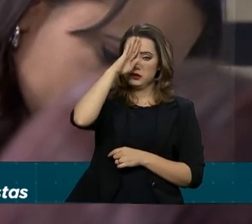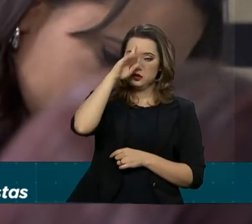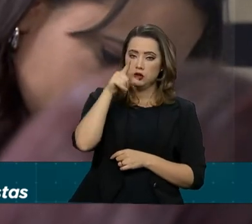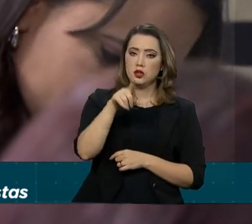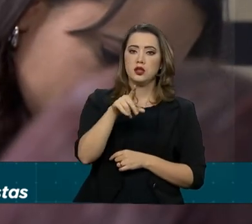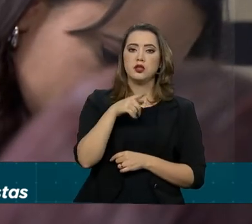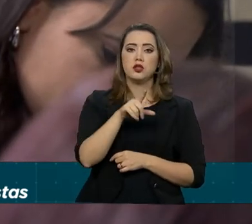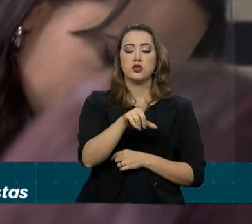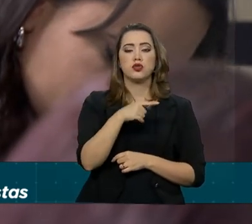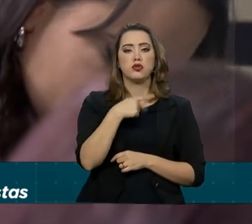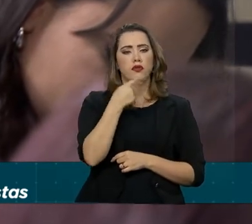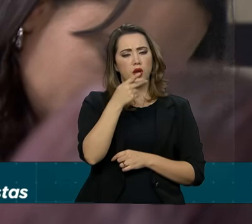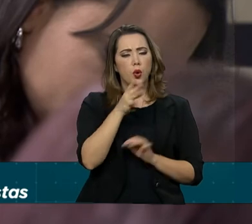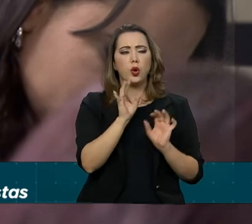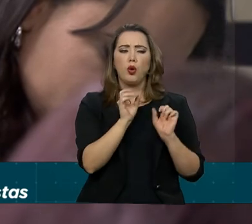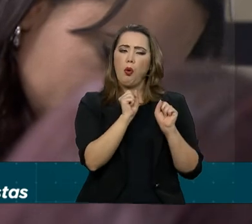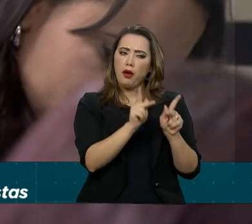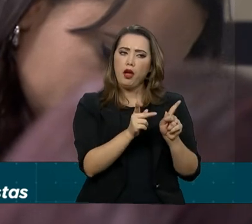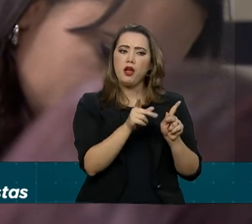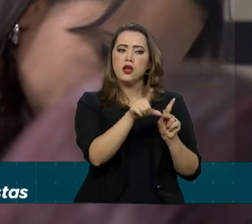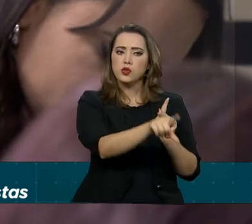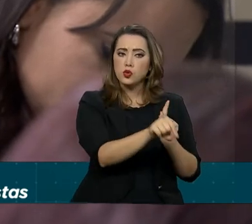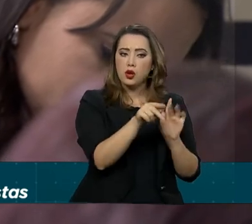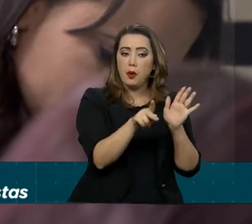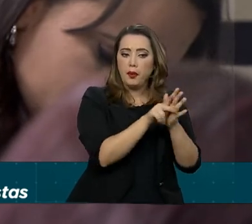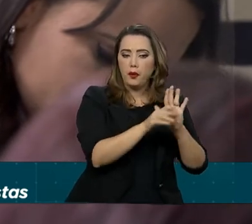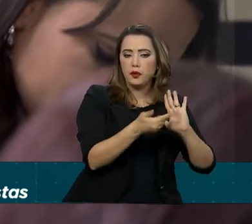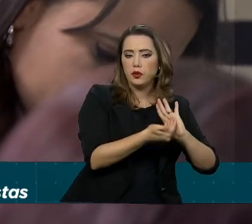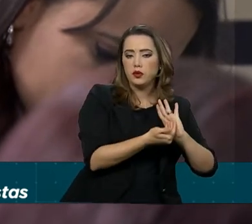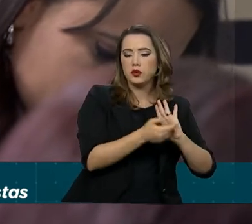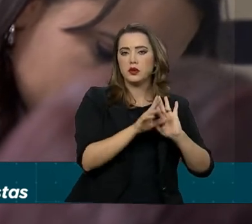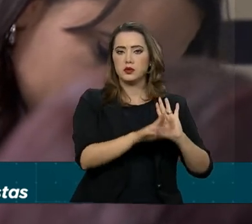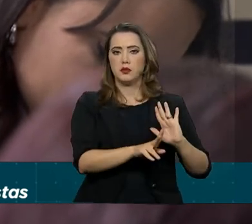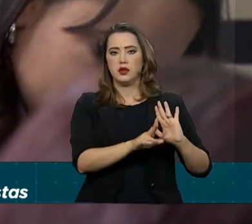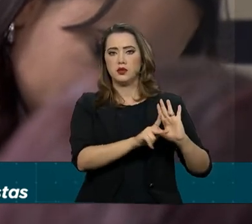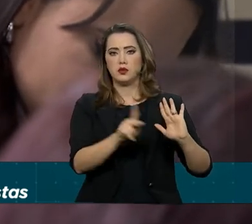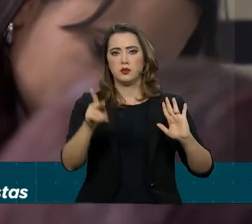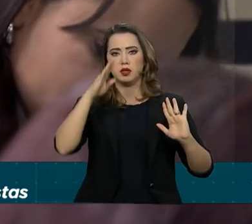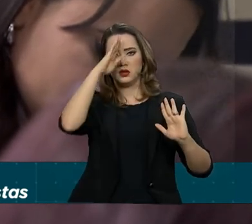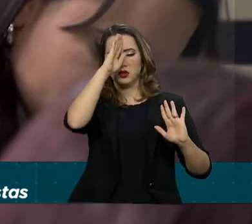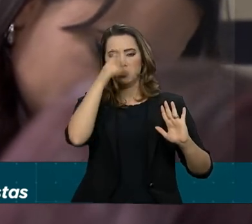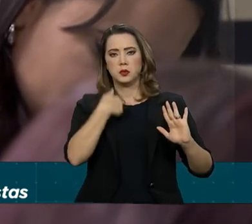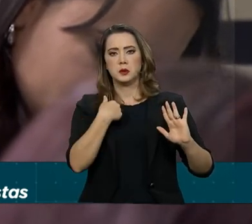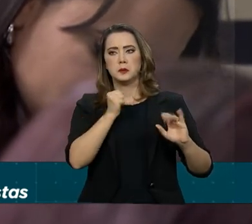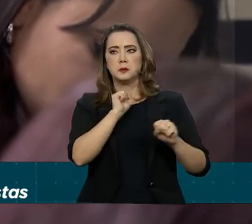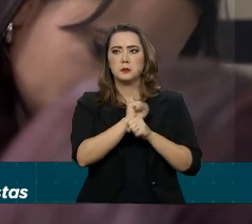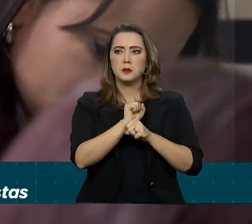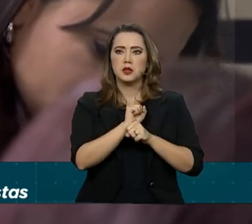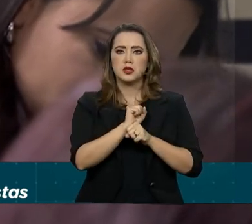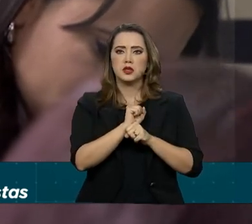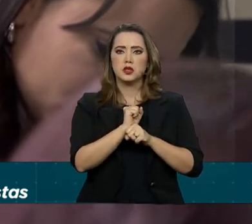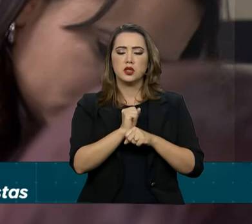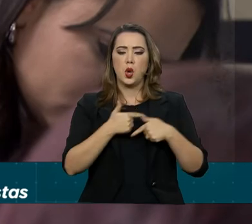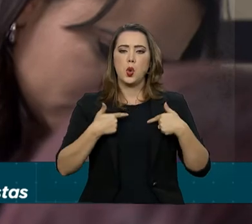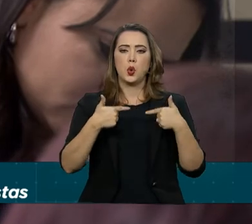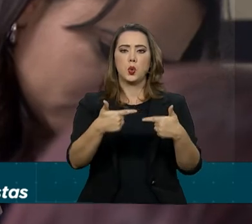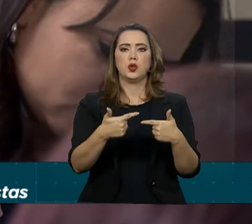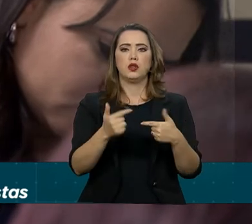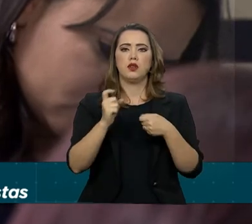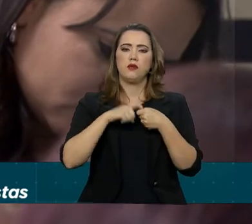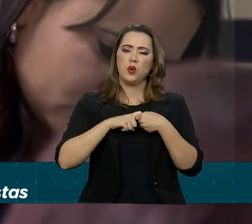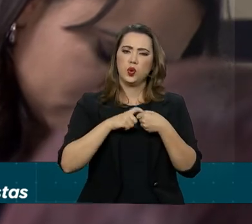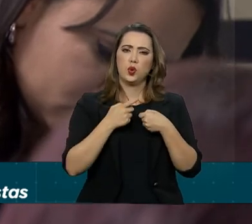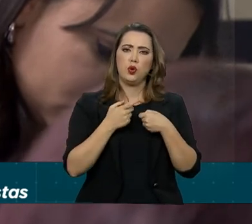Congresso, mas então ele, pode-se dizer que ele desistiu dos pleitos que ele vinha fazendo na semana passada? Ele voltou a